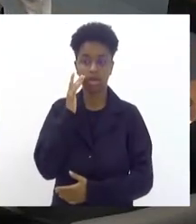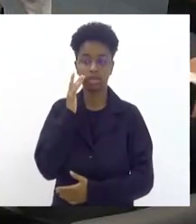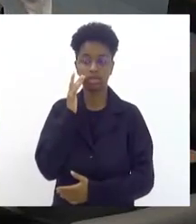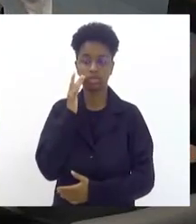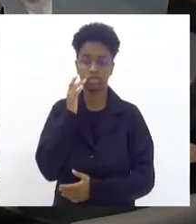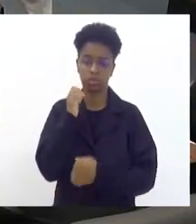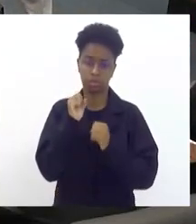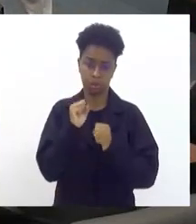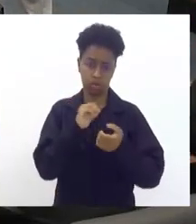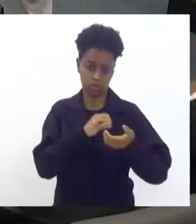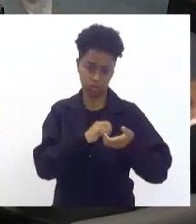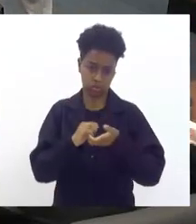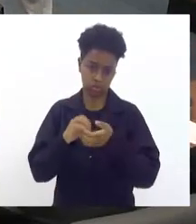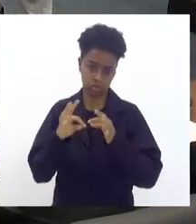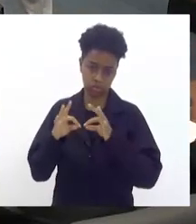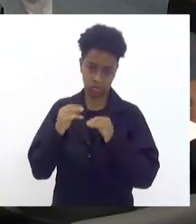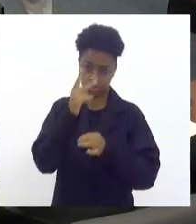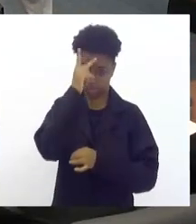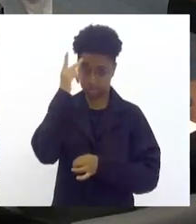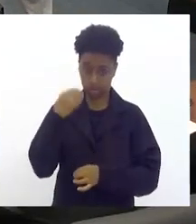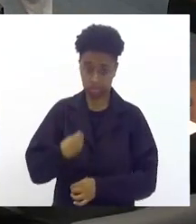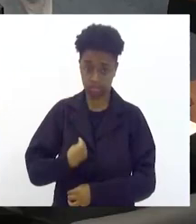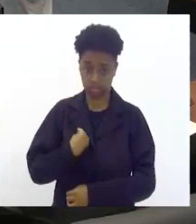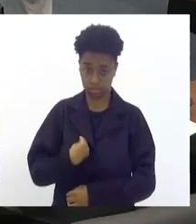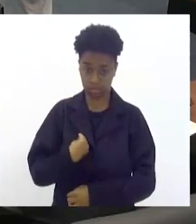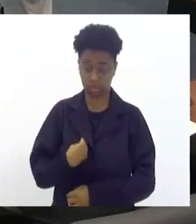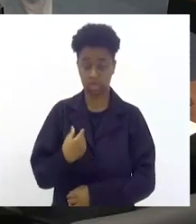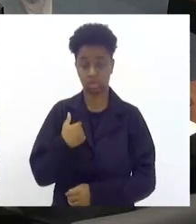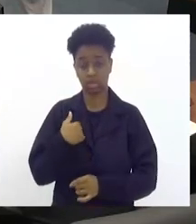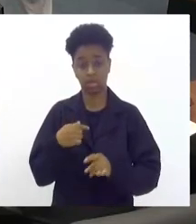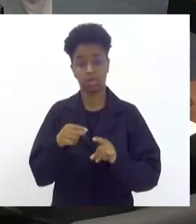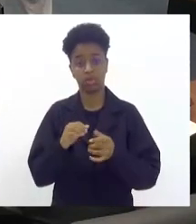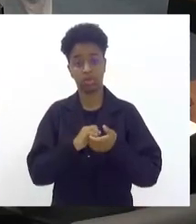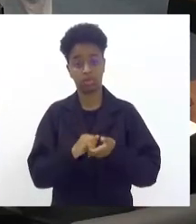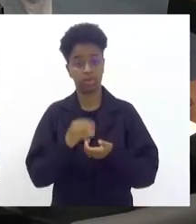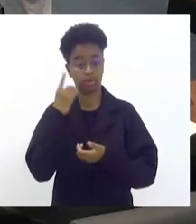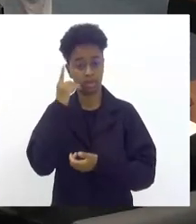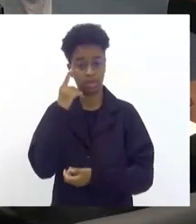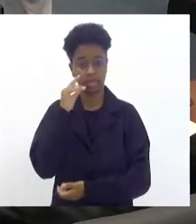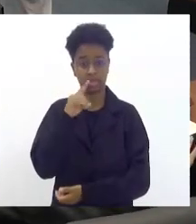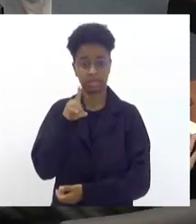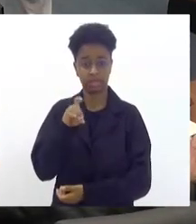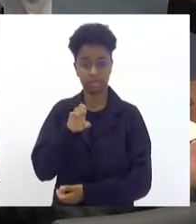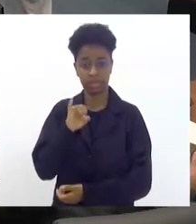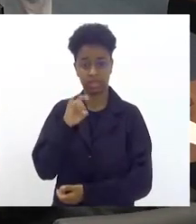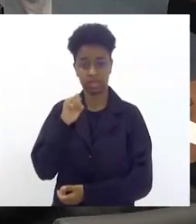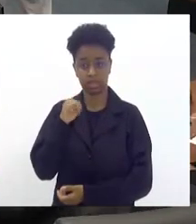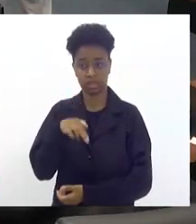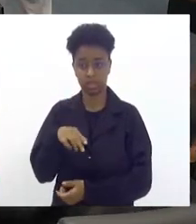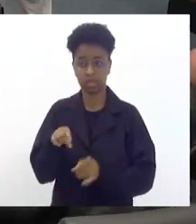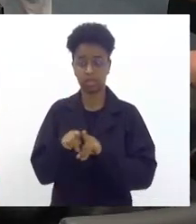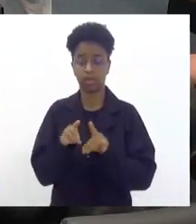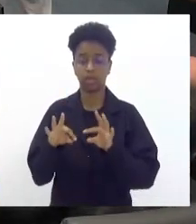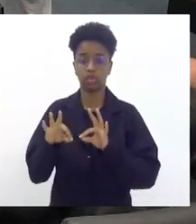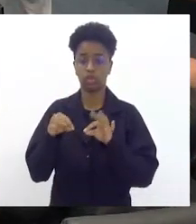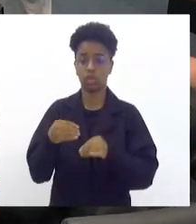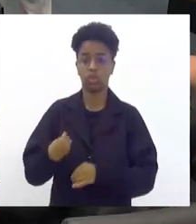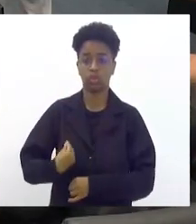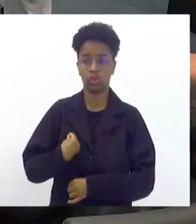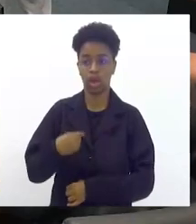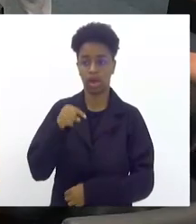cumprimentar todas as pessoas presentes quero cumprimentar a deputada Zeidão cumprimentar todos os que estão aqui nesse dispositivo